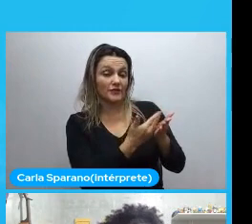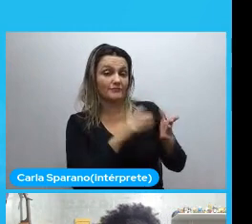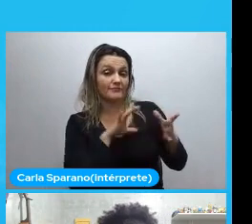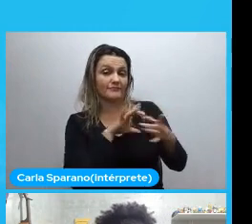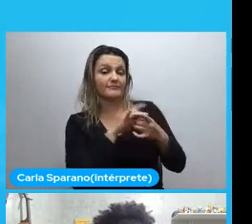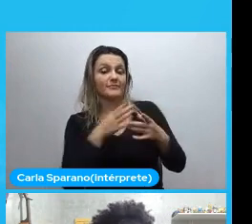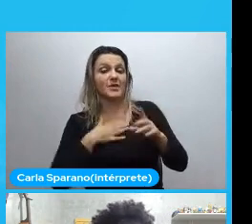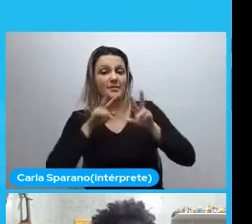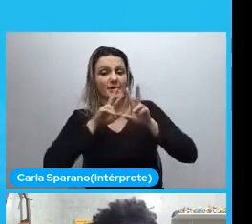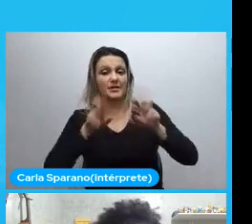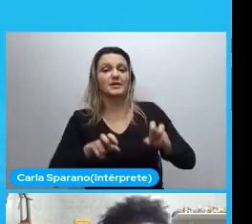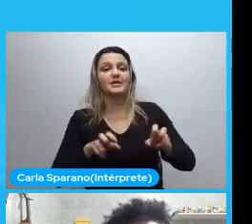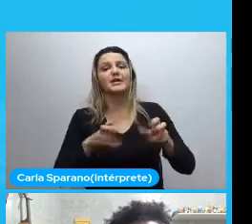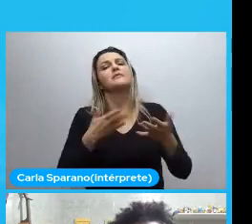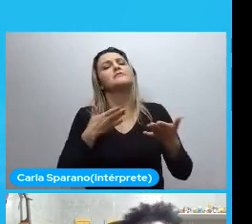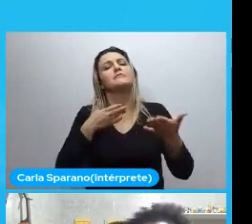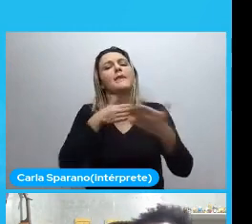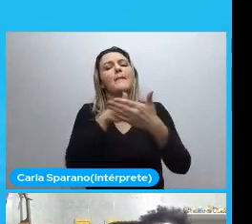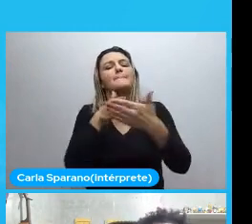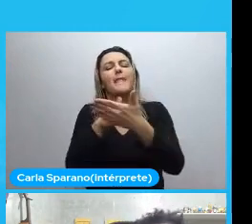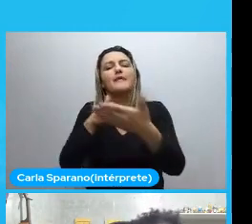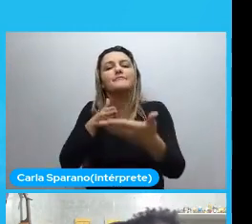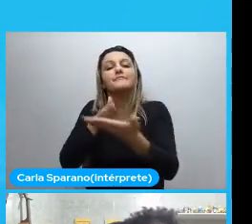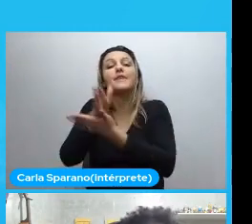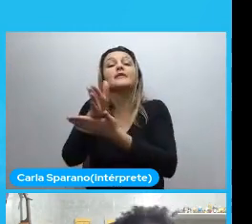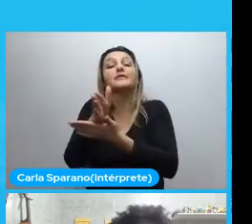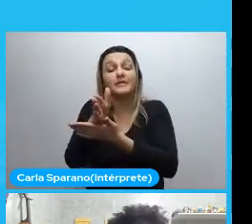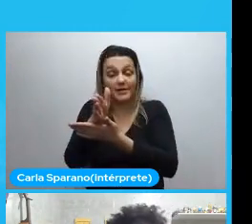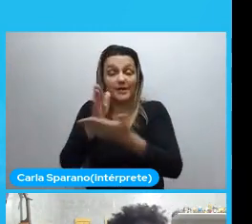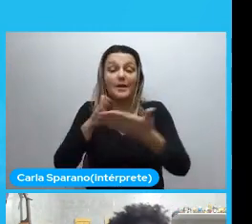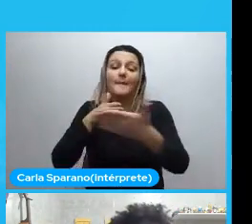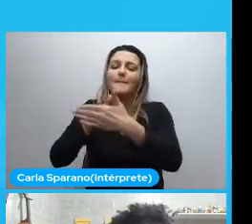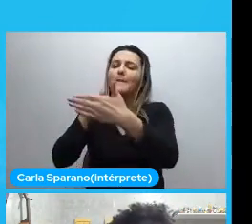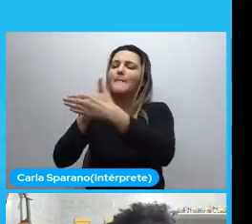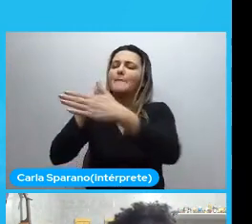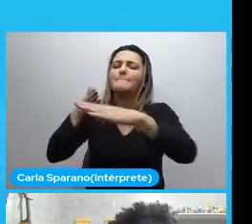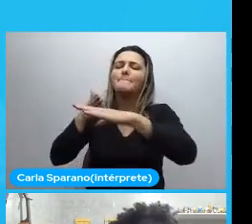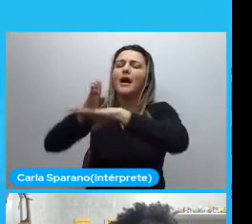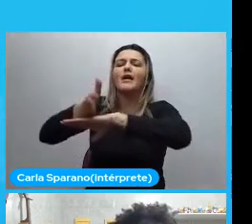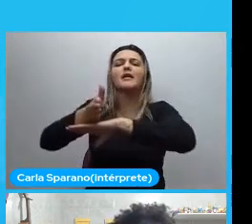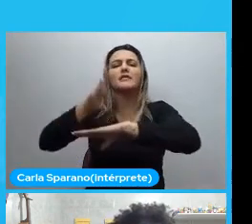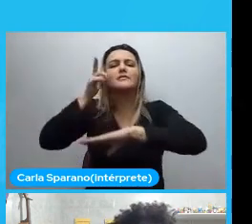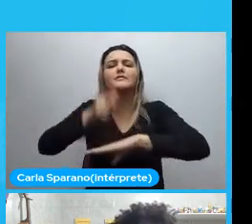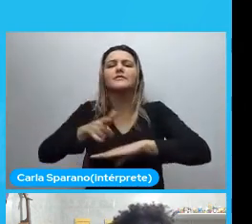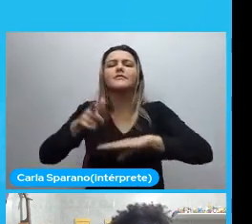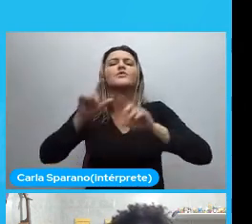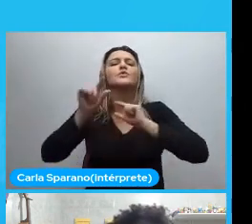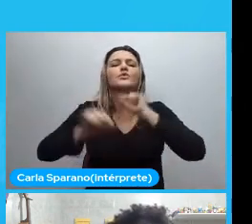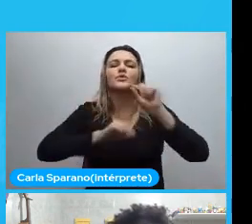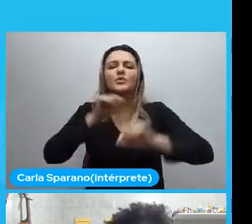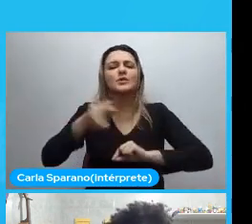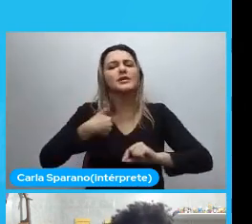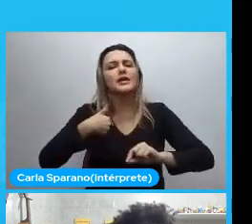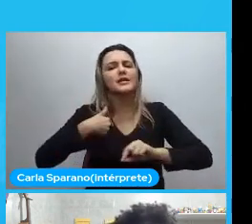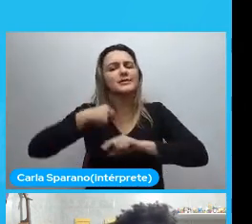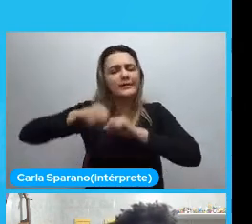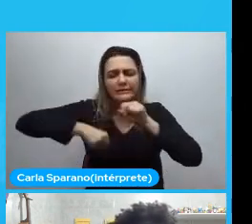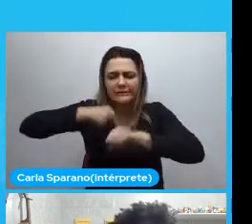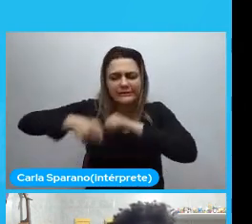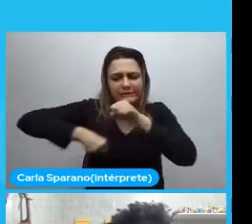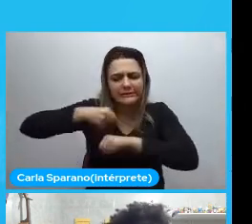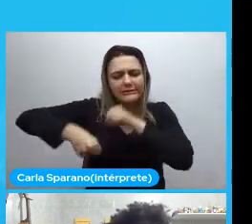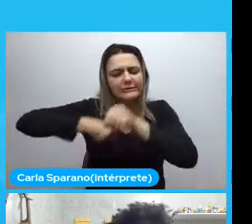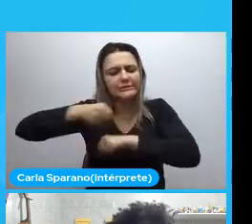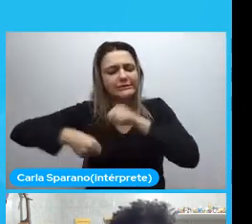atravessar a barreira. Para o outro lado. É uma citação que está lá no livro. Atravessar a barreira. Para o outro lado. Foi simplesmente. Uma questão. De correr por uma trilha. Criada